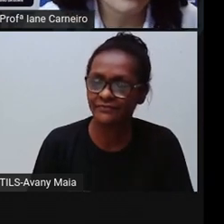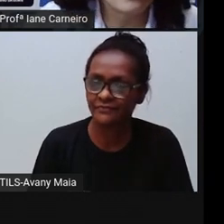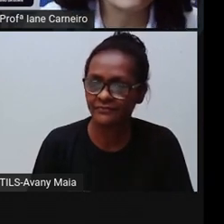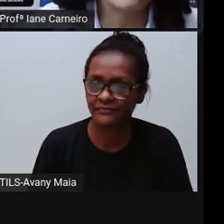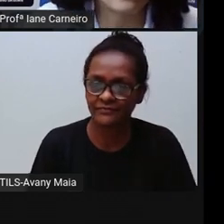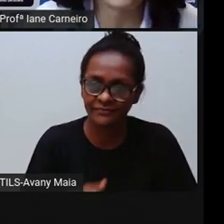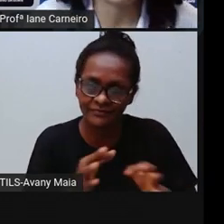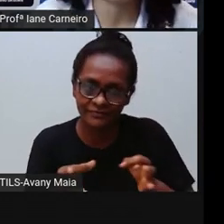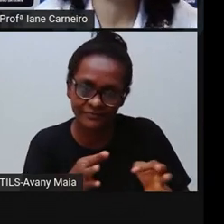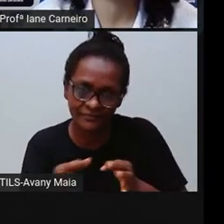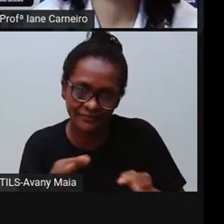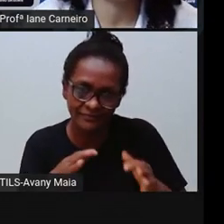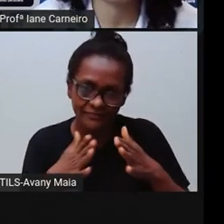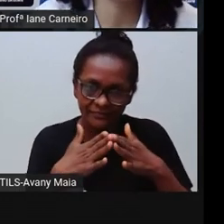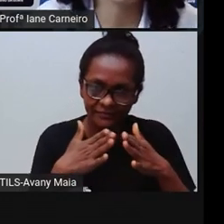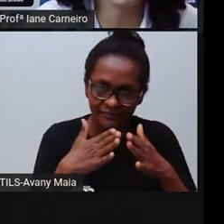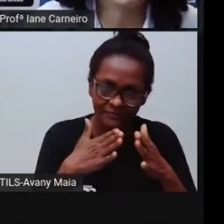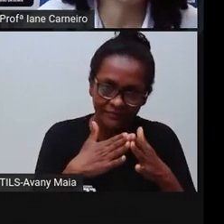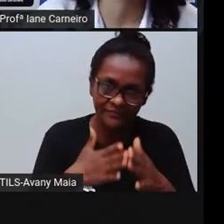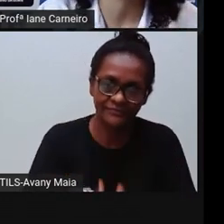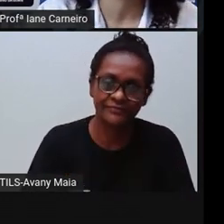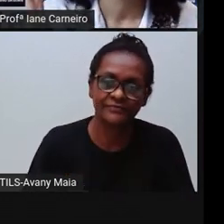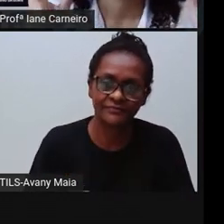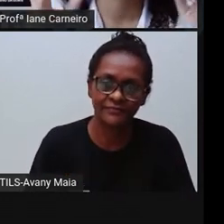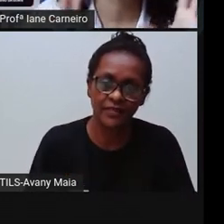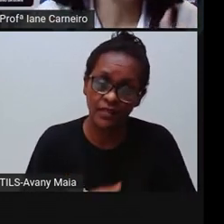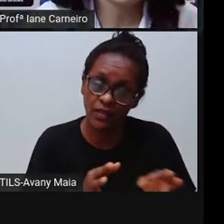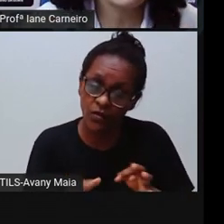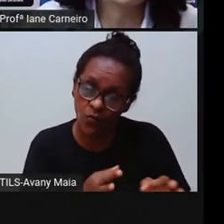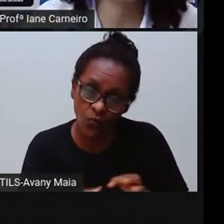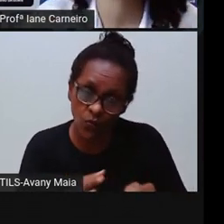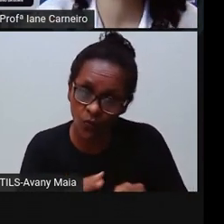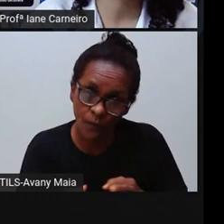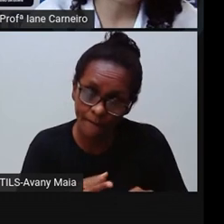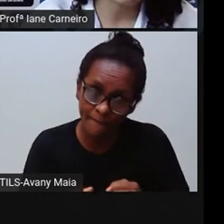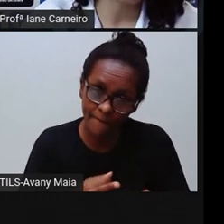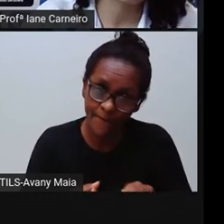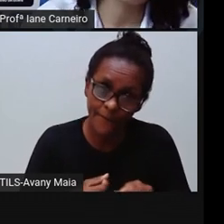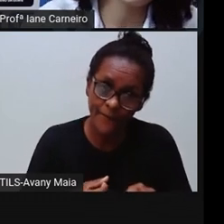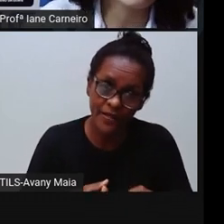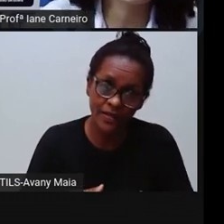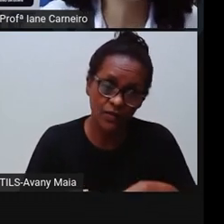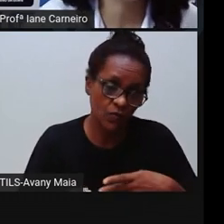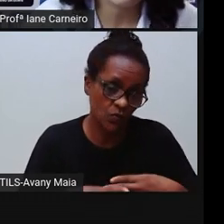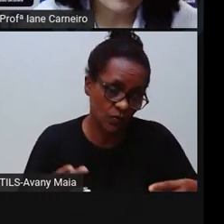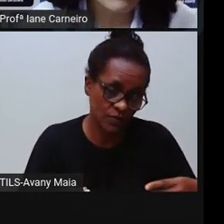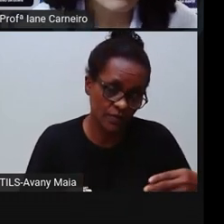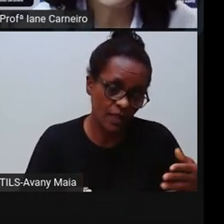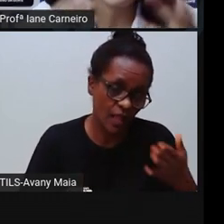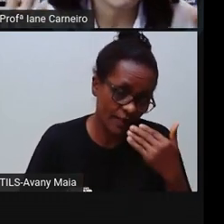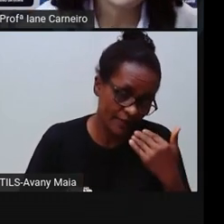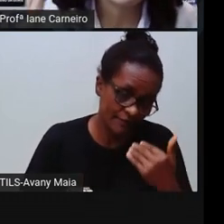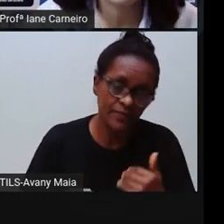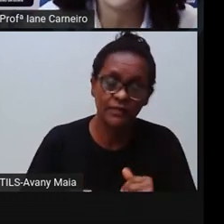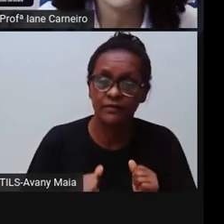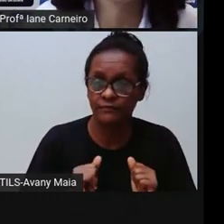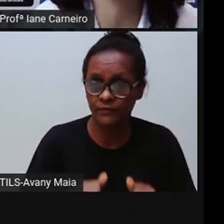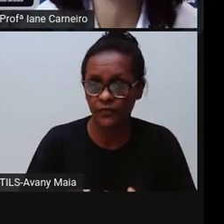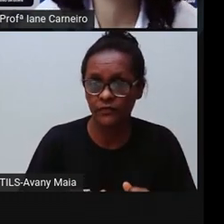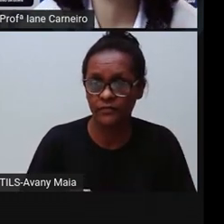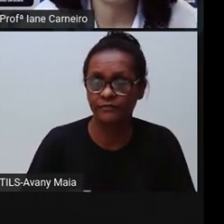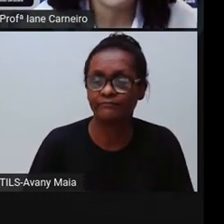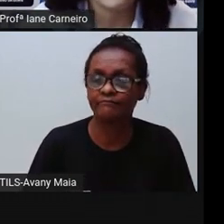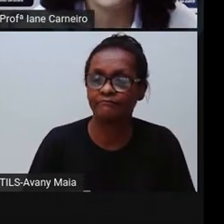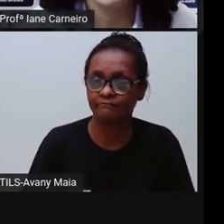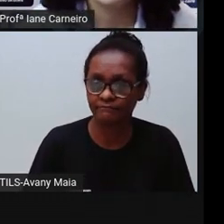arrumar as compras, né? Os alimentos aí na sua casa, né? Então, são hábitos, são coisas que você pode